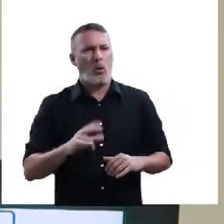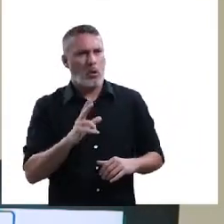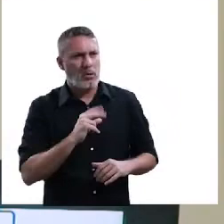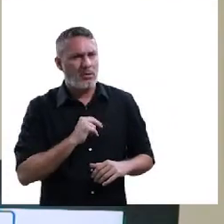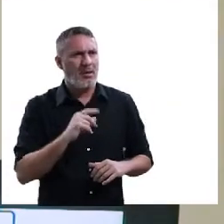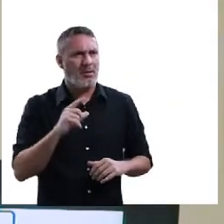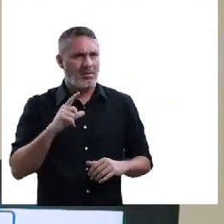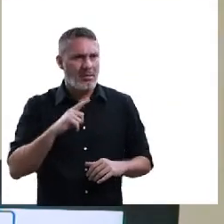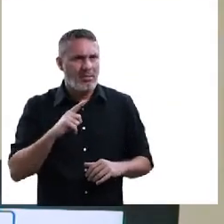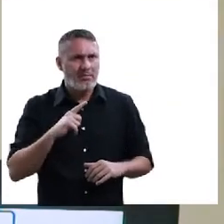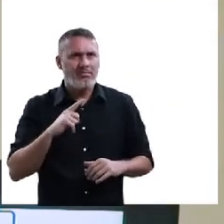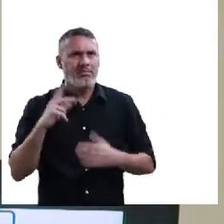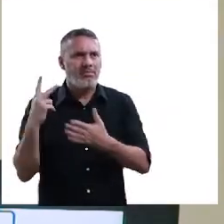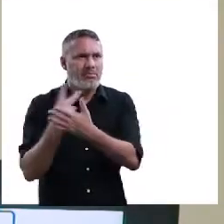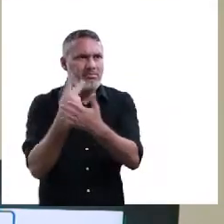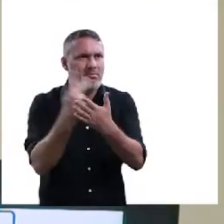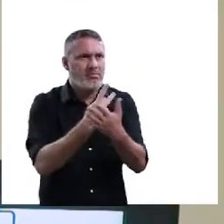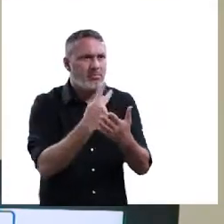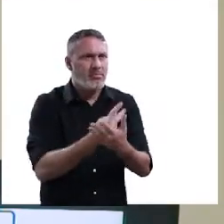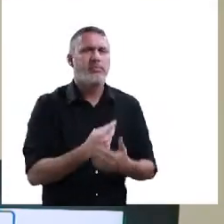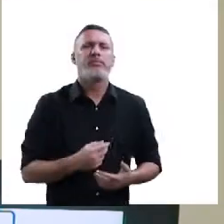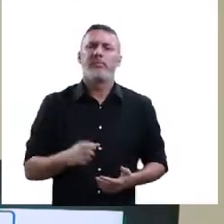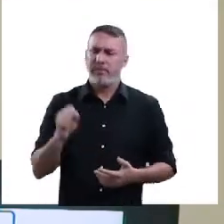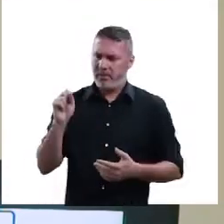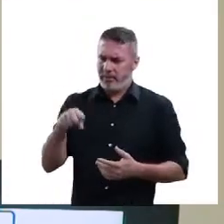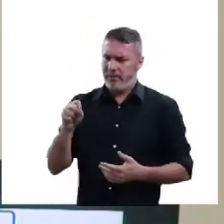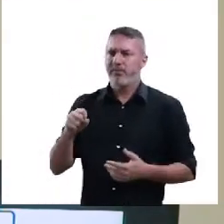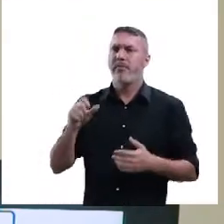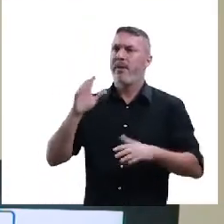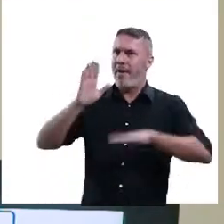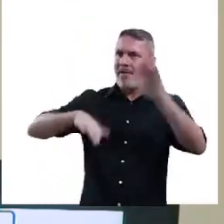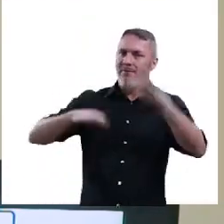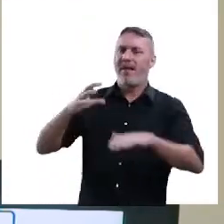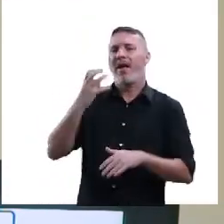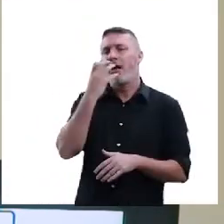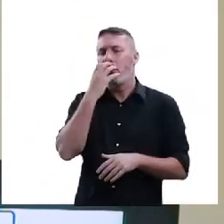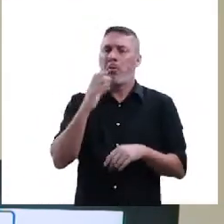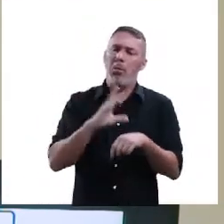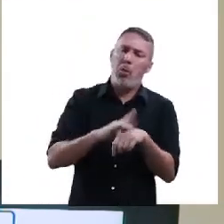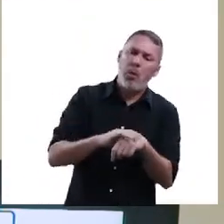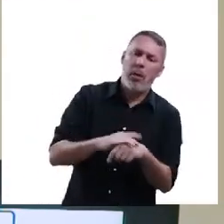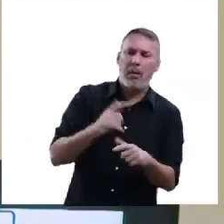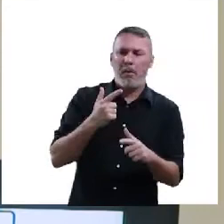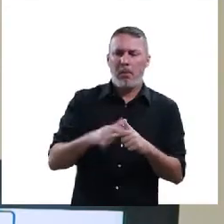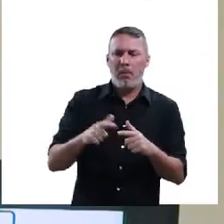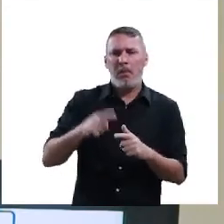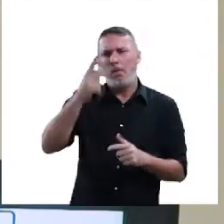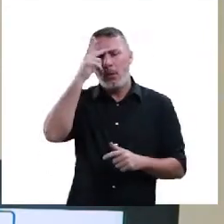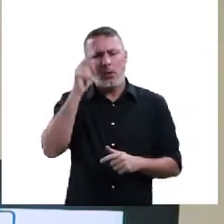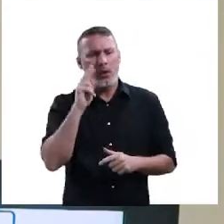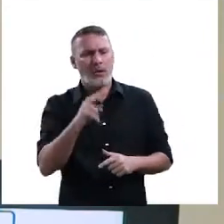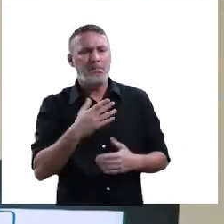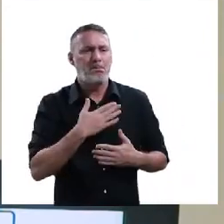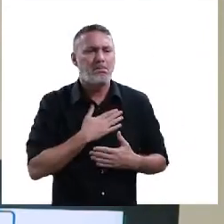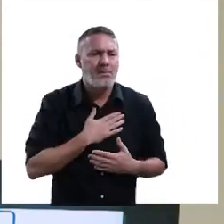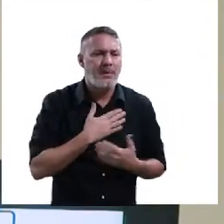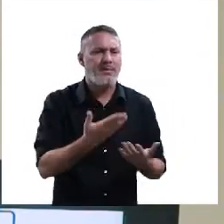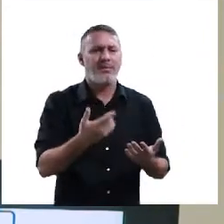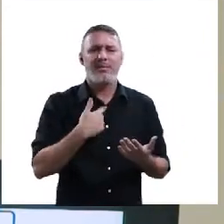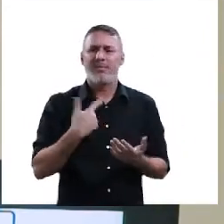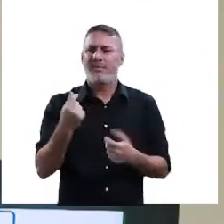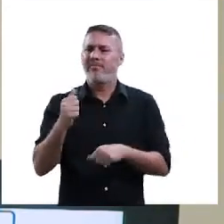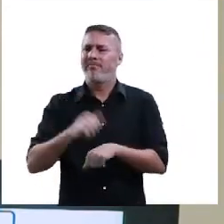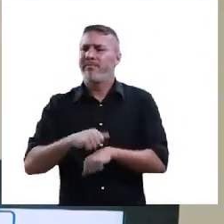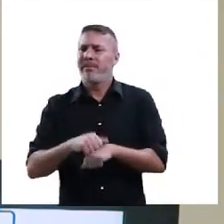isso é comum? Na nossa sociedade tem isso. Às vezes o cachorro está com problema, está com alguma coisa, aquela pessoa, ela não tem condições de levar ao